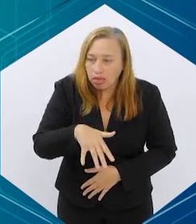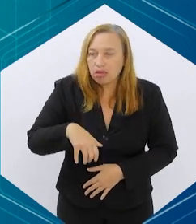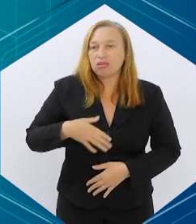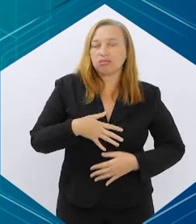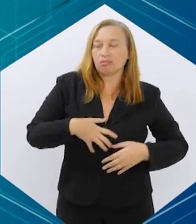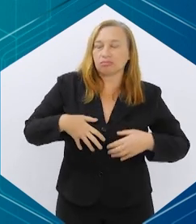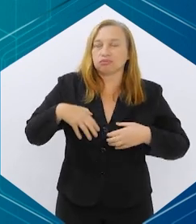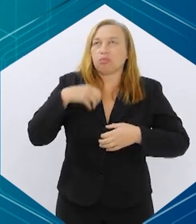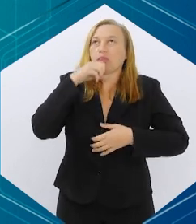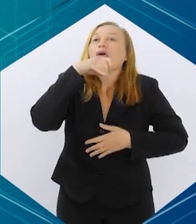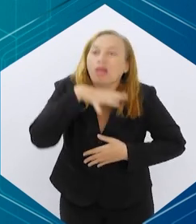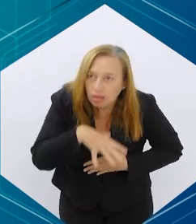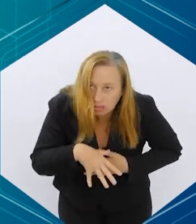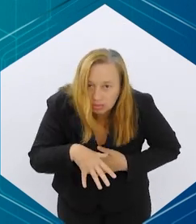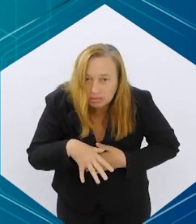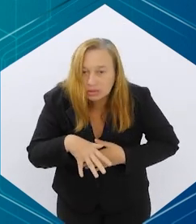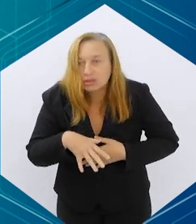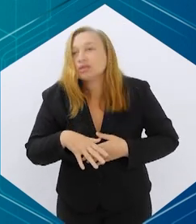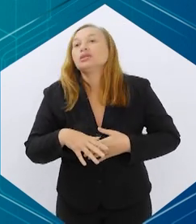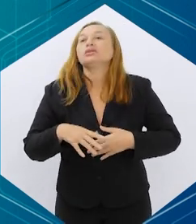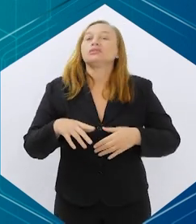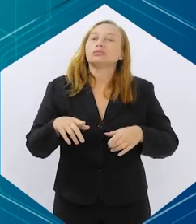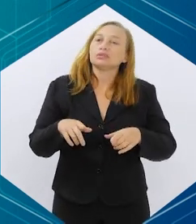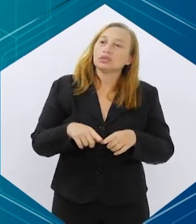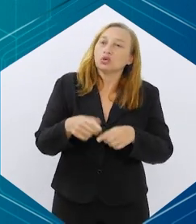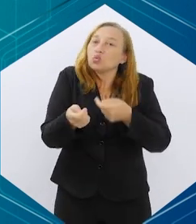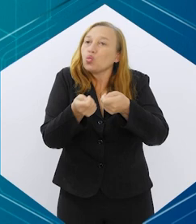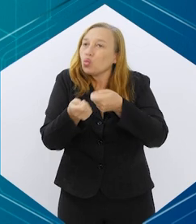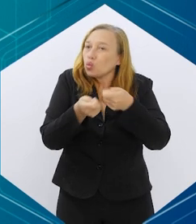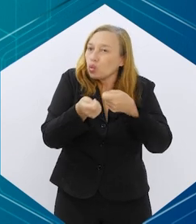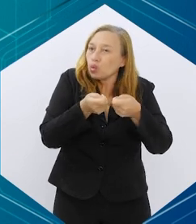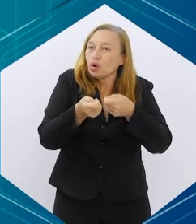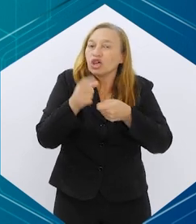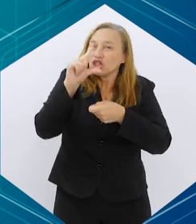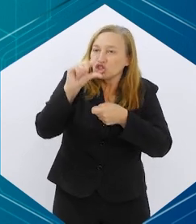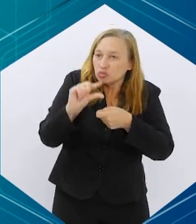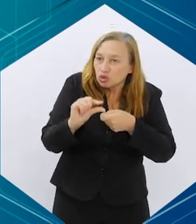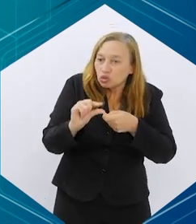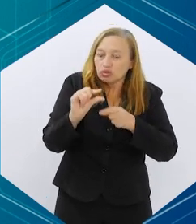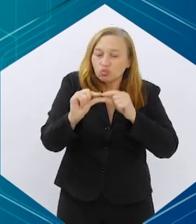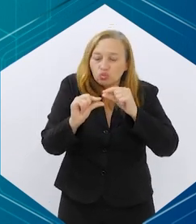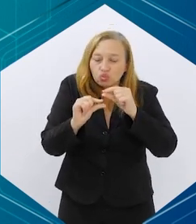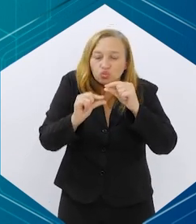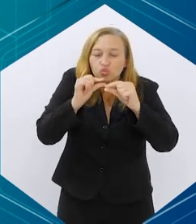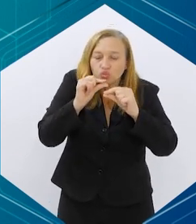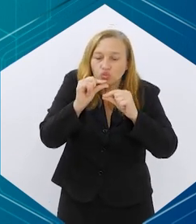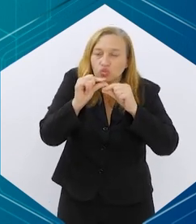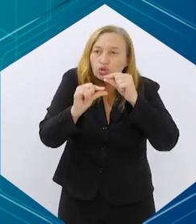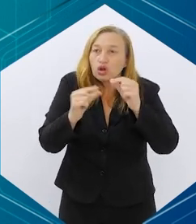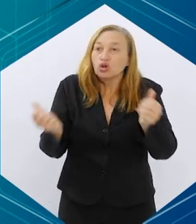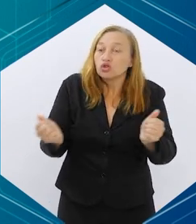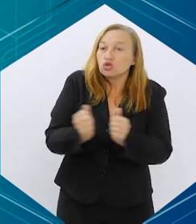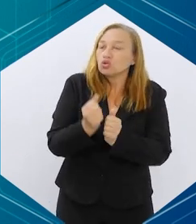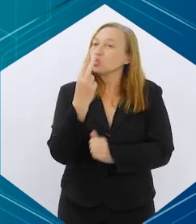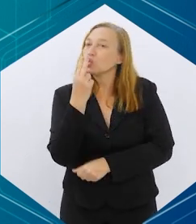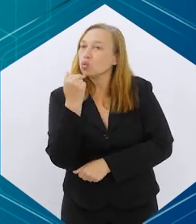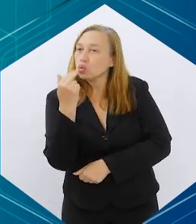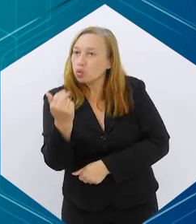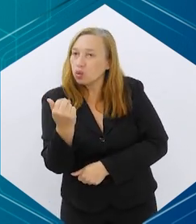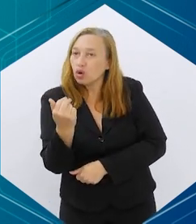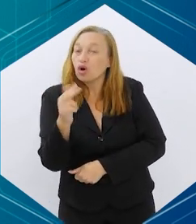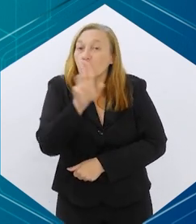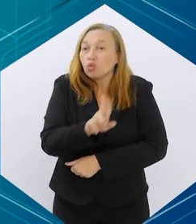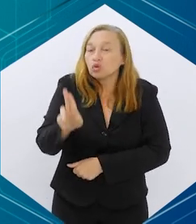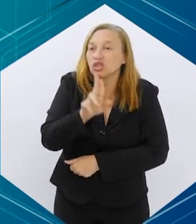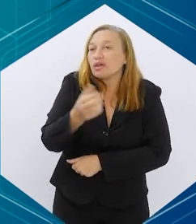em alguns casos específicos e, claro, que a gente maneja isso reduzindo a dose. Junto com a nutrição, usando o